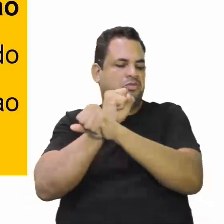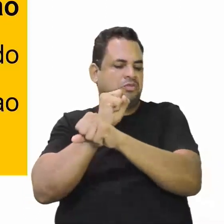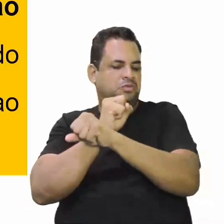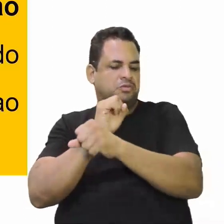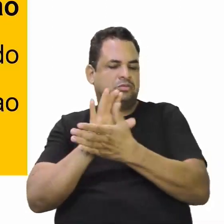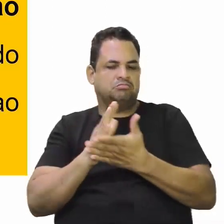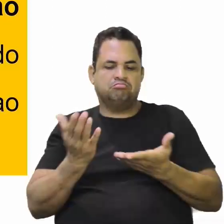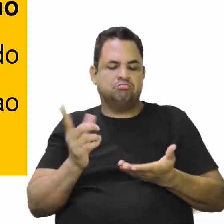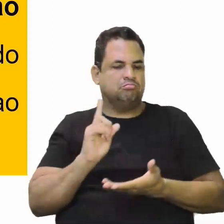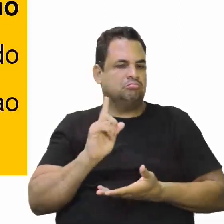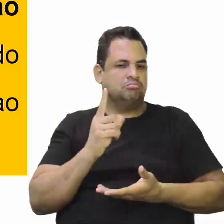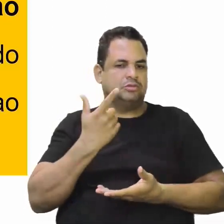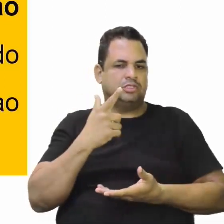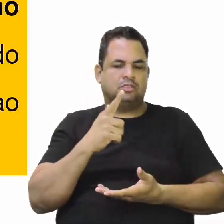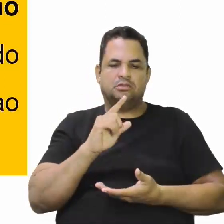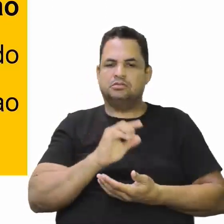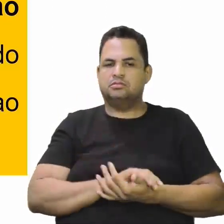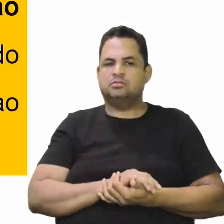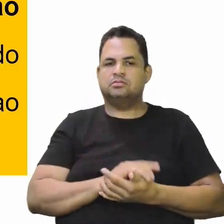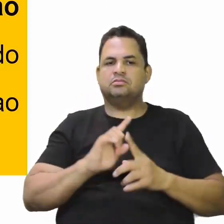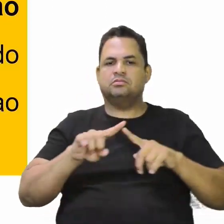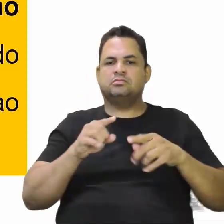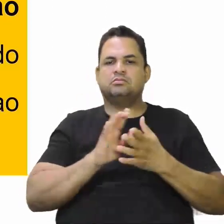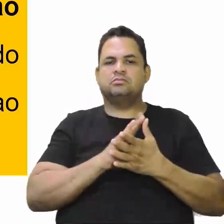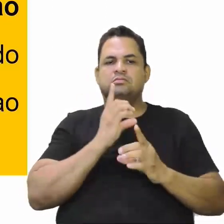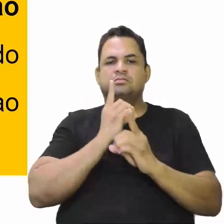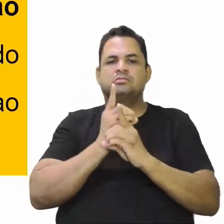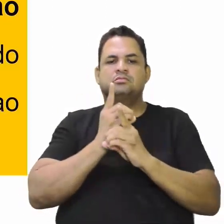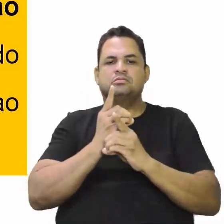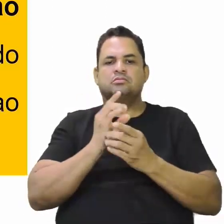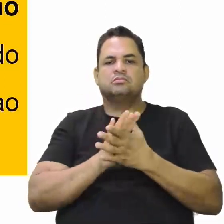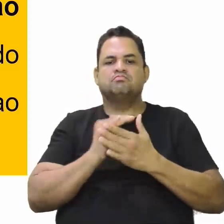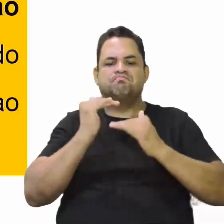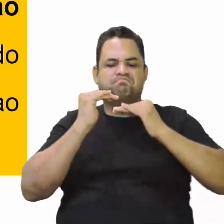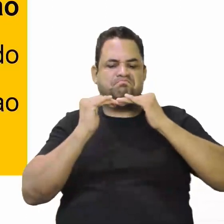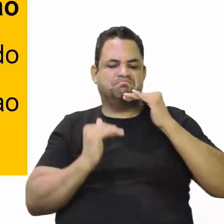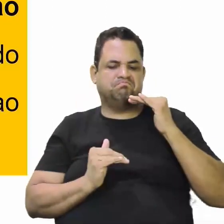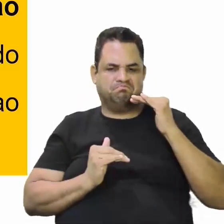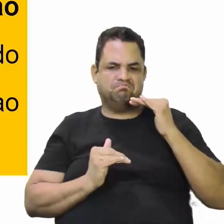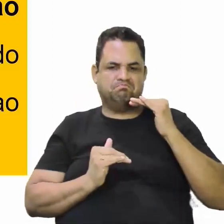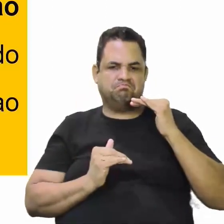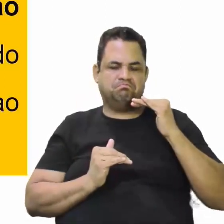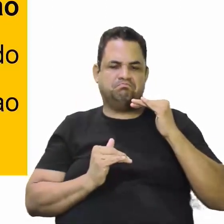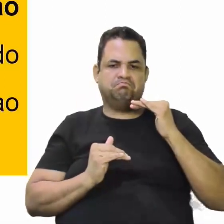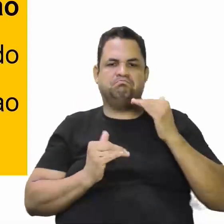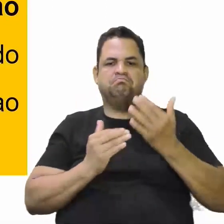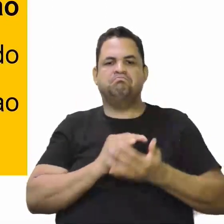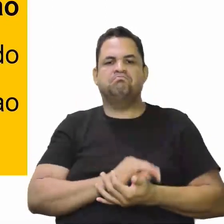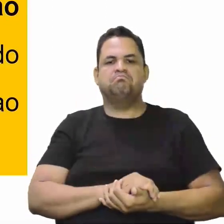se deu aqui. Mas encontravam-se completamente subjugados.